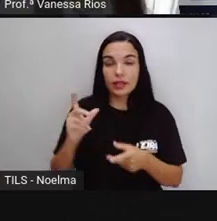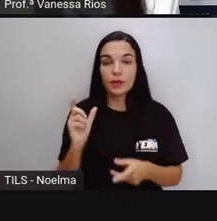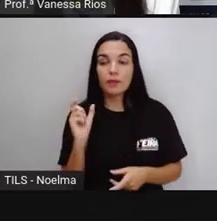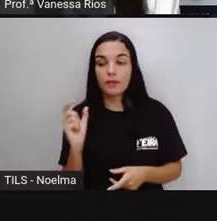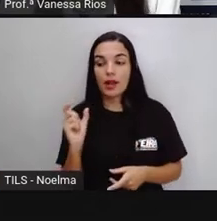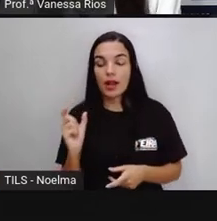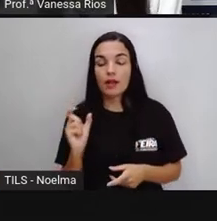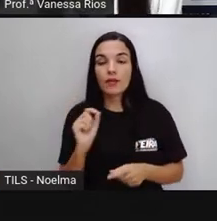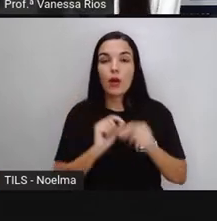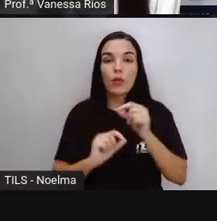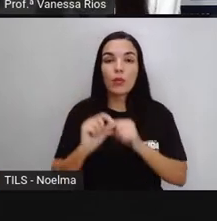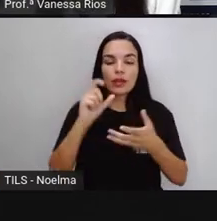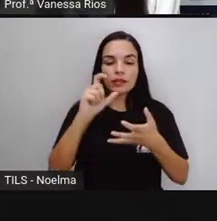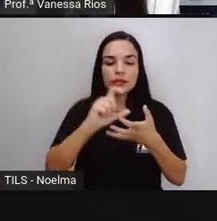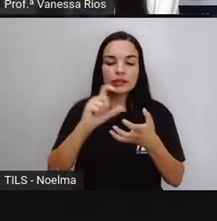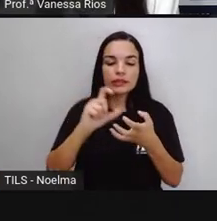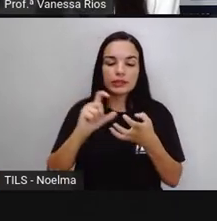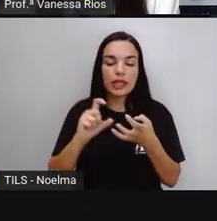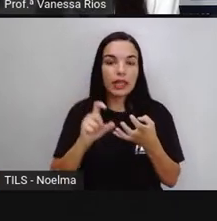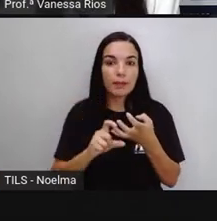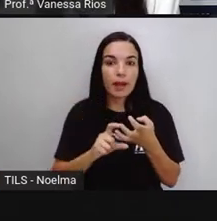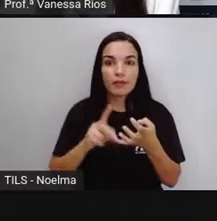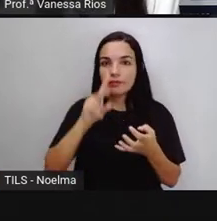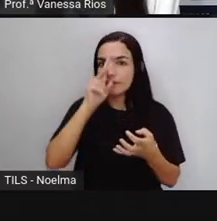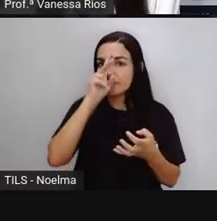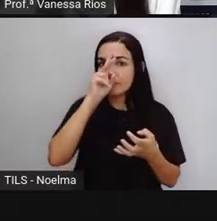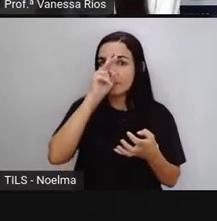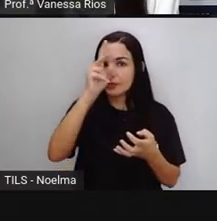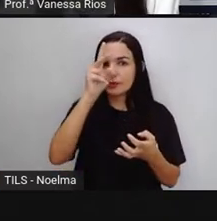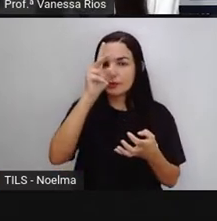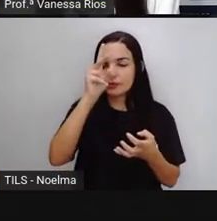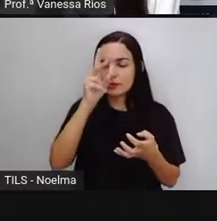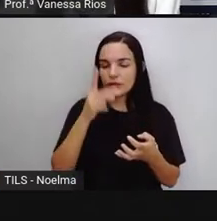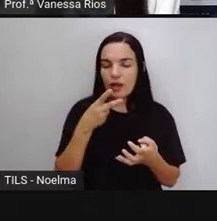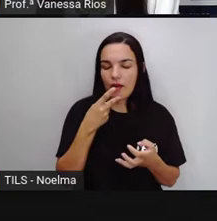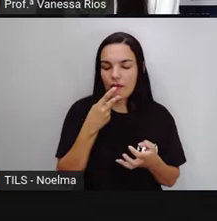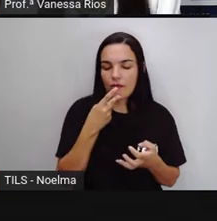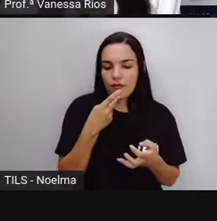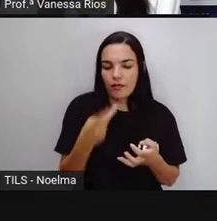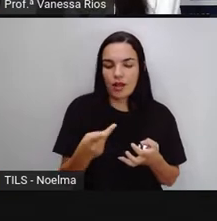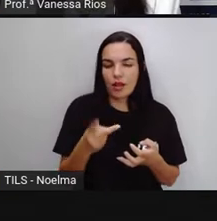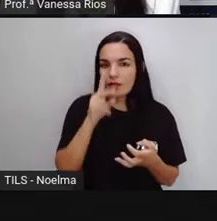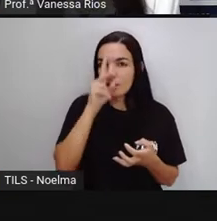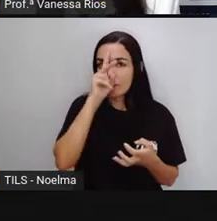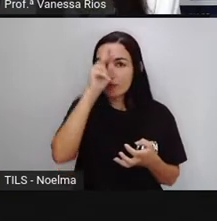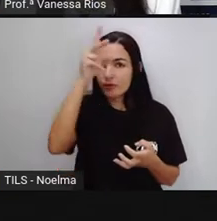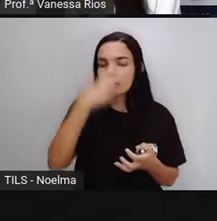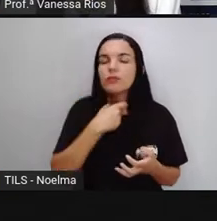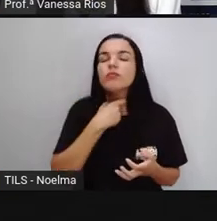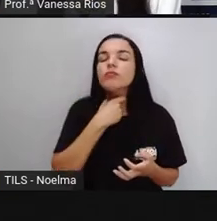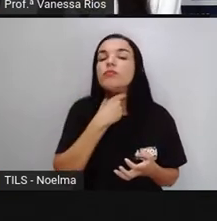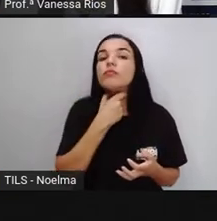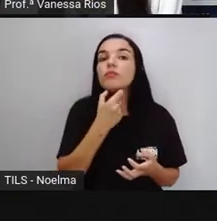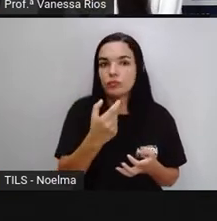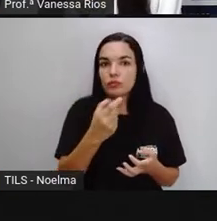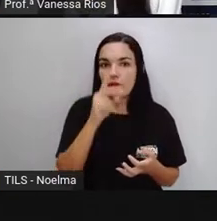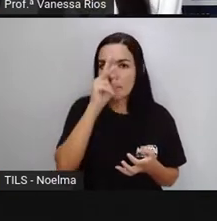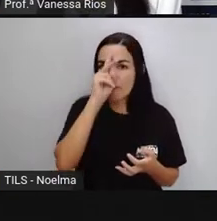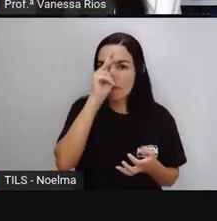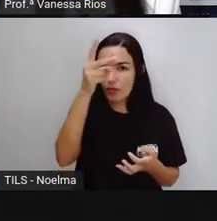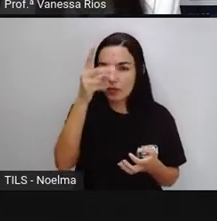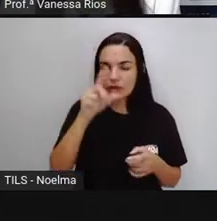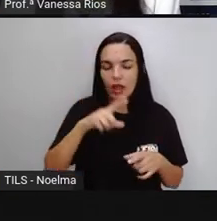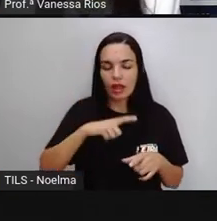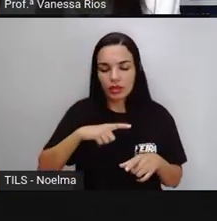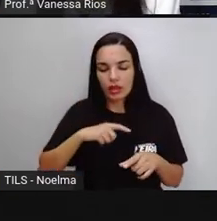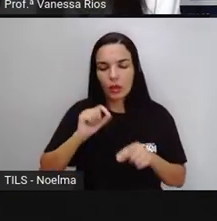sílaba tônica, que é a sílaba que a gente expressa, que a gente fala aí com entonação de maior força, com